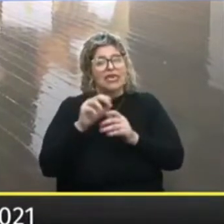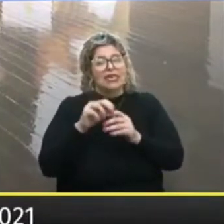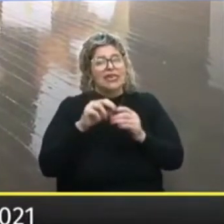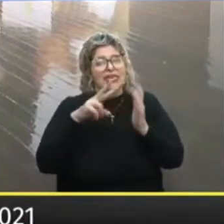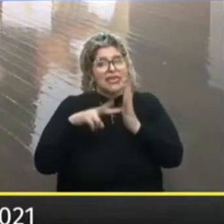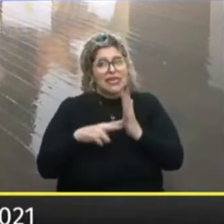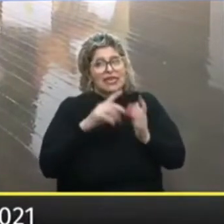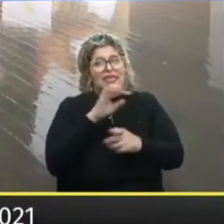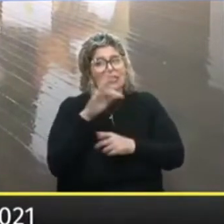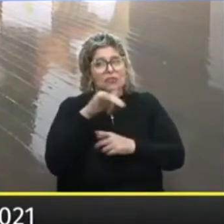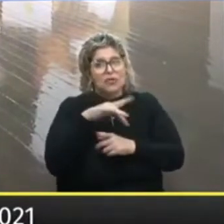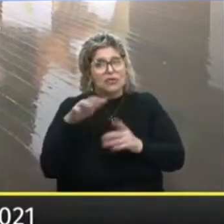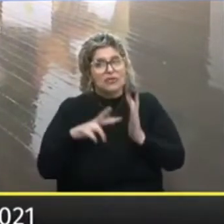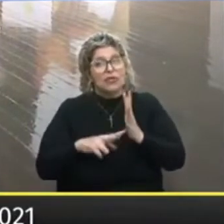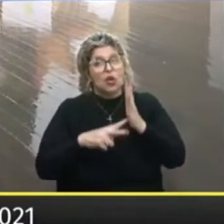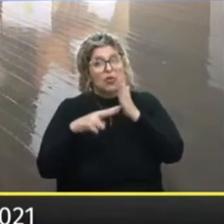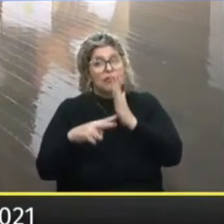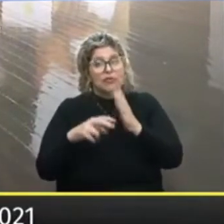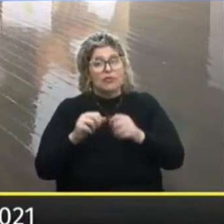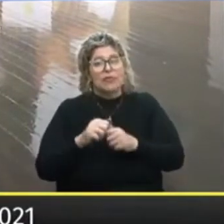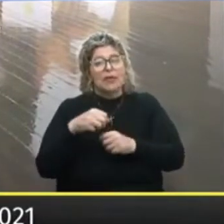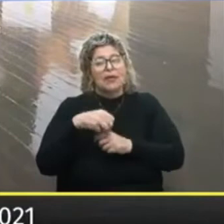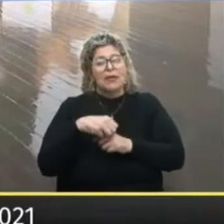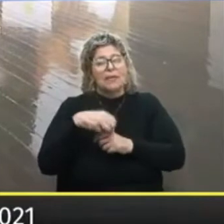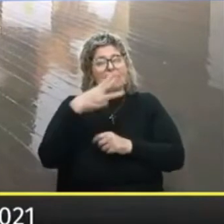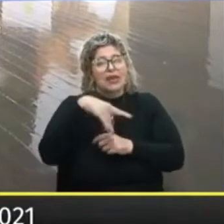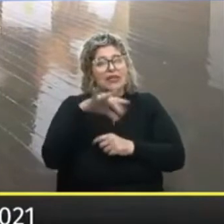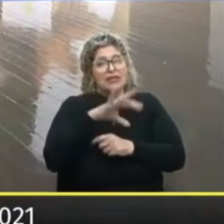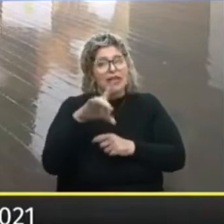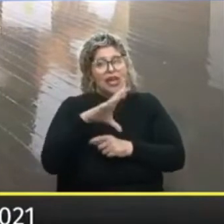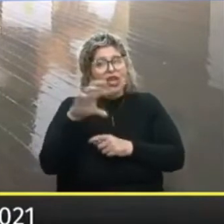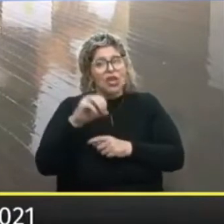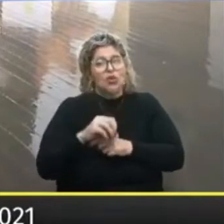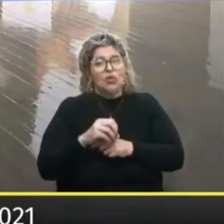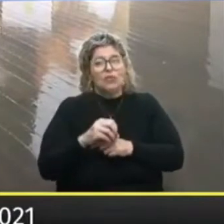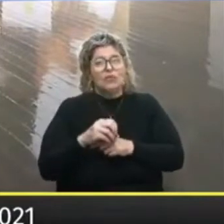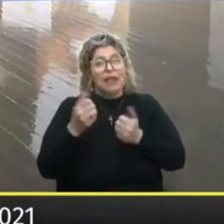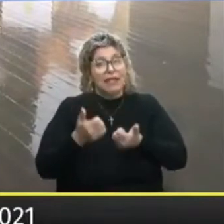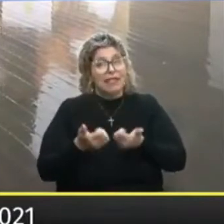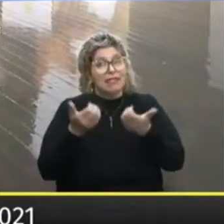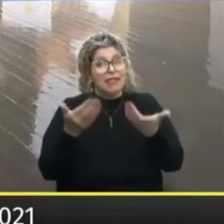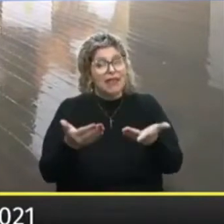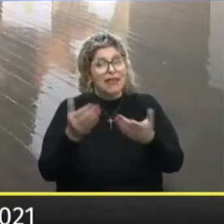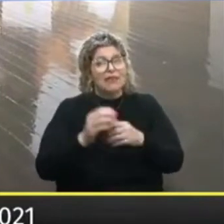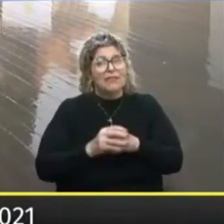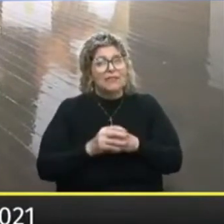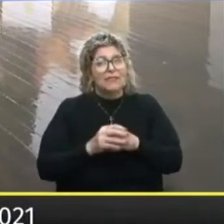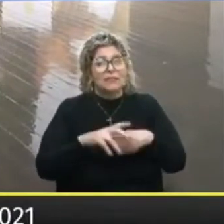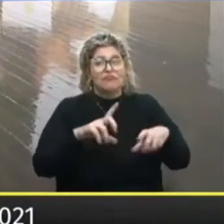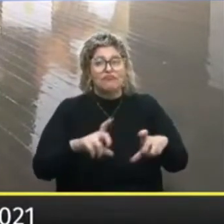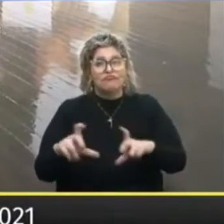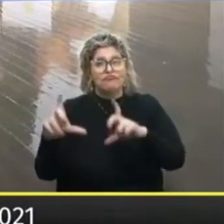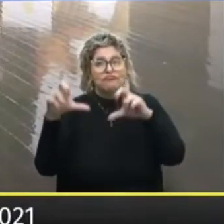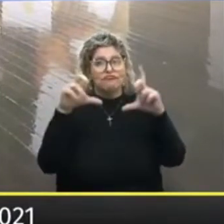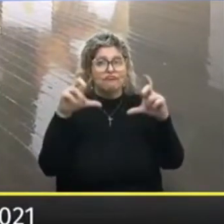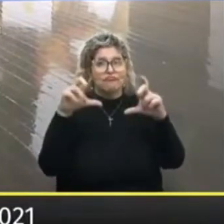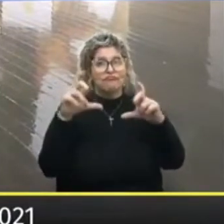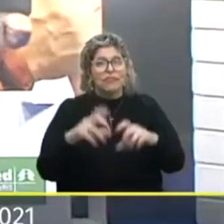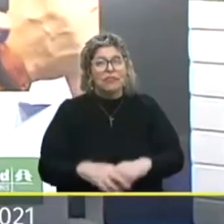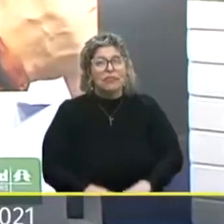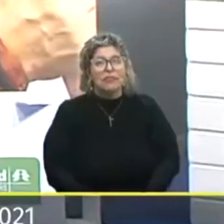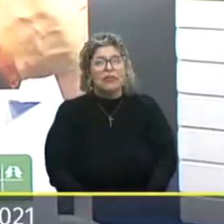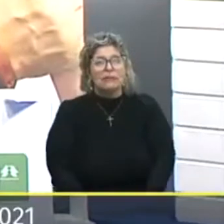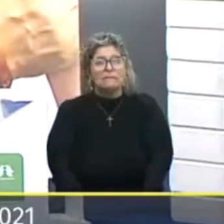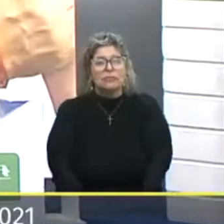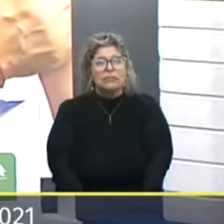Chamamos Doutor Marcelo Matias Para entrega E para foto Está